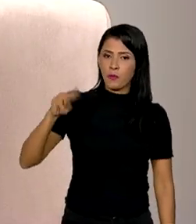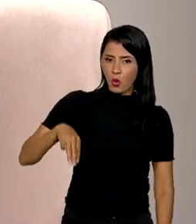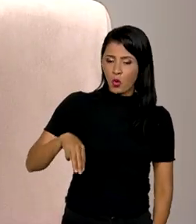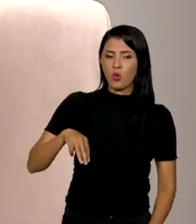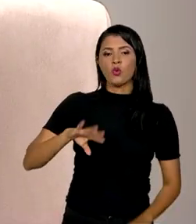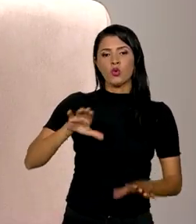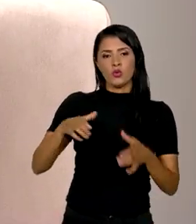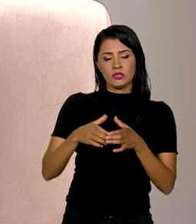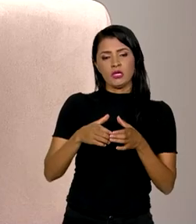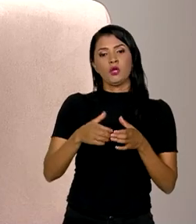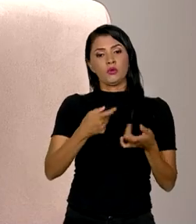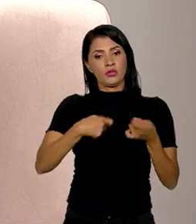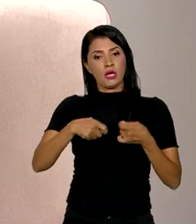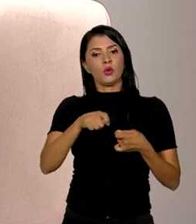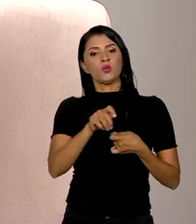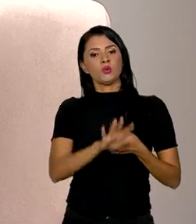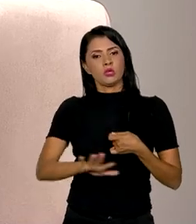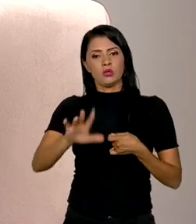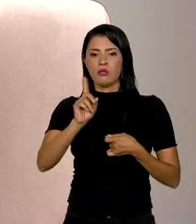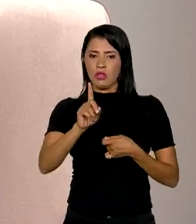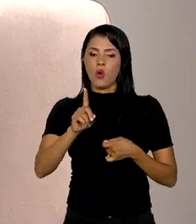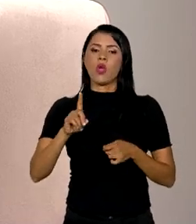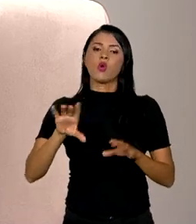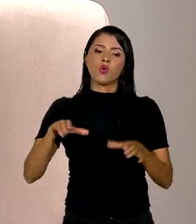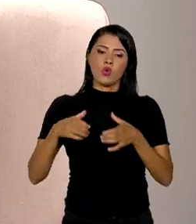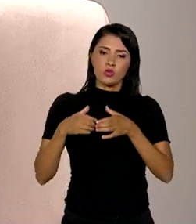Conselho Monetário Nacional. Não, é o Conselho de Política Monetária. Não, Conselho Monetária.